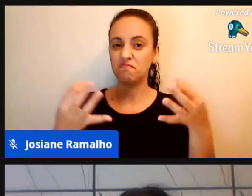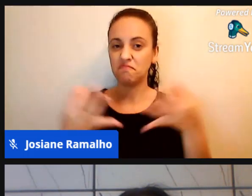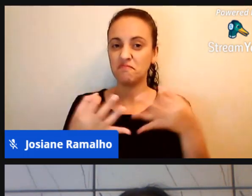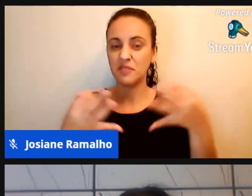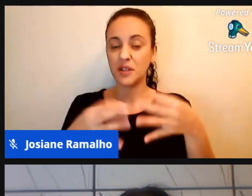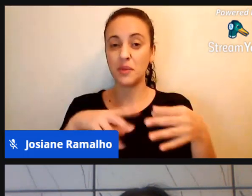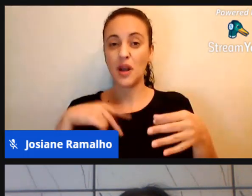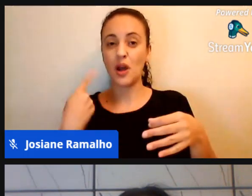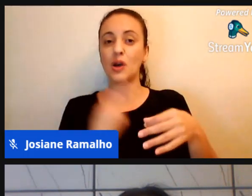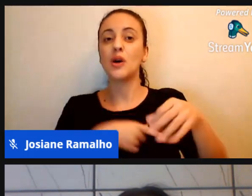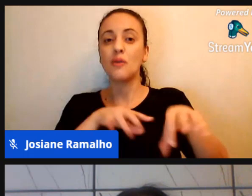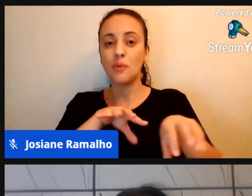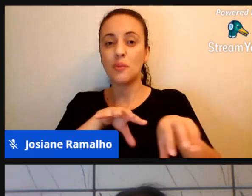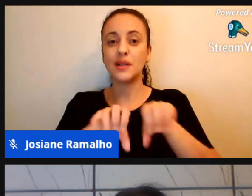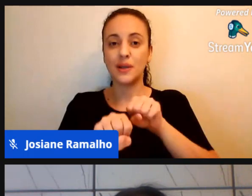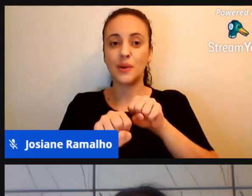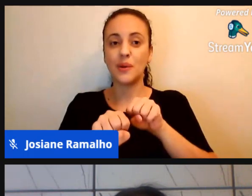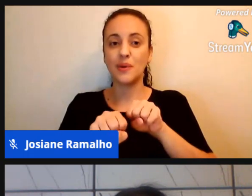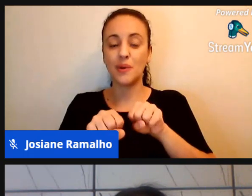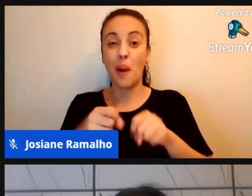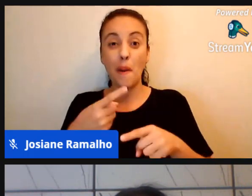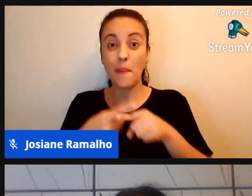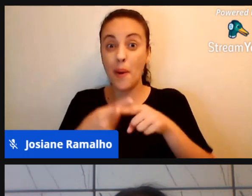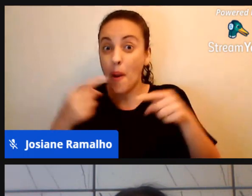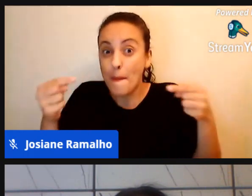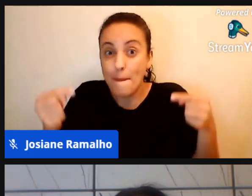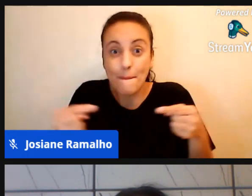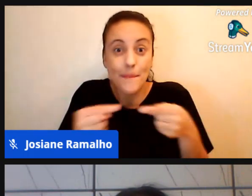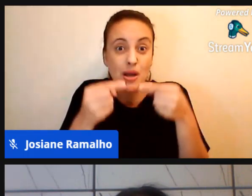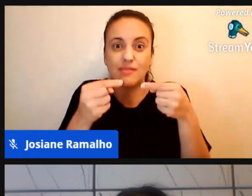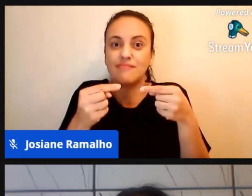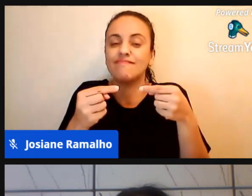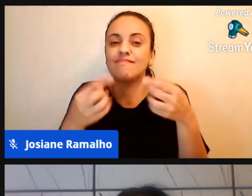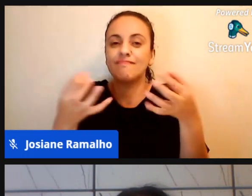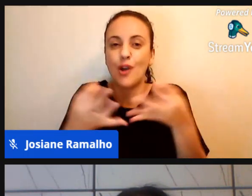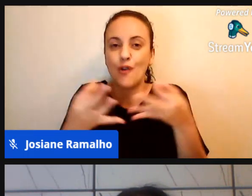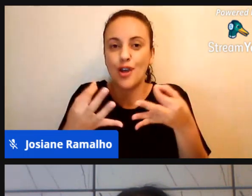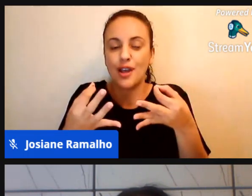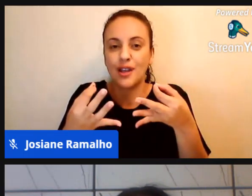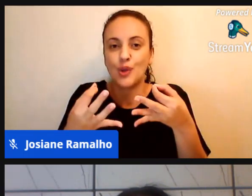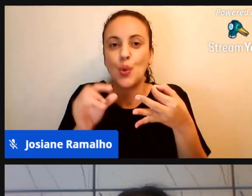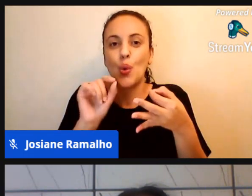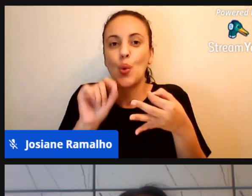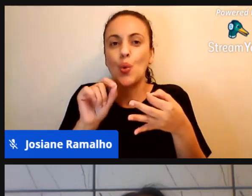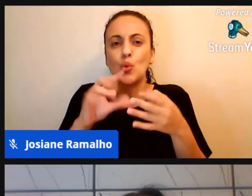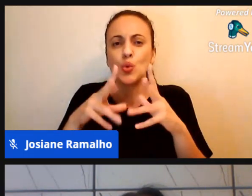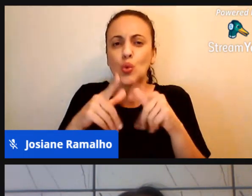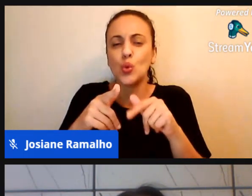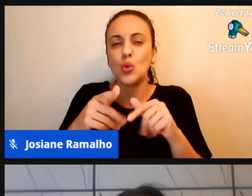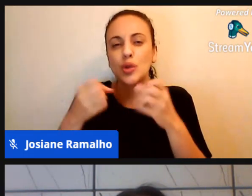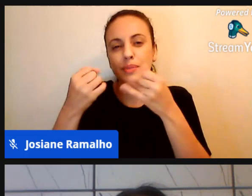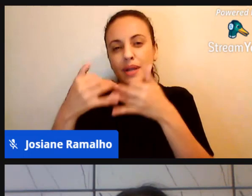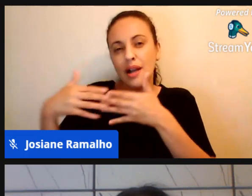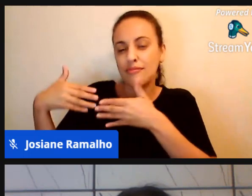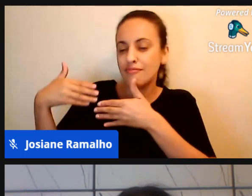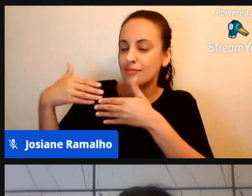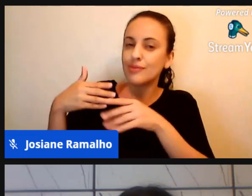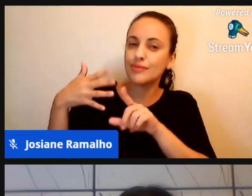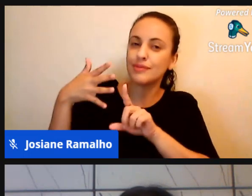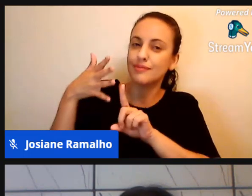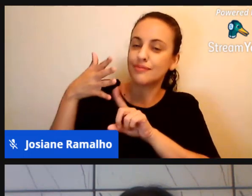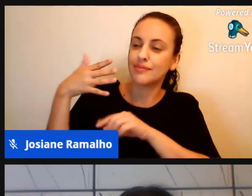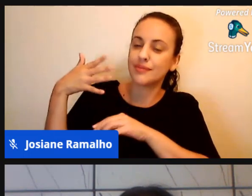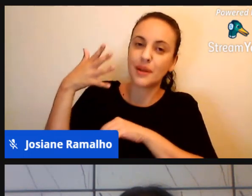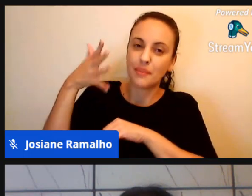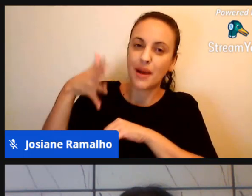formação, porque ela se encaixou na engrenagem daquilo que foi falado do começo, e no meio do